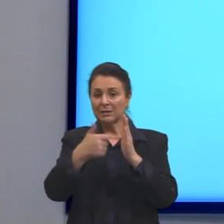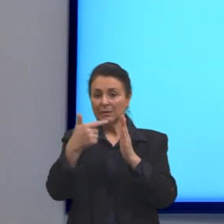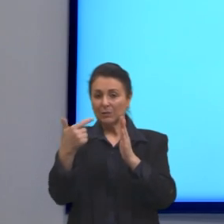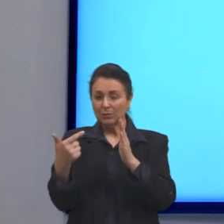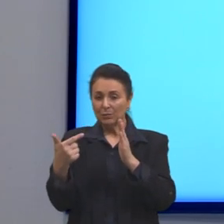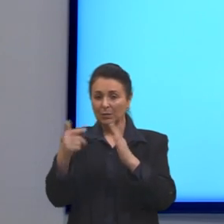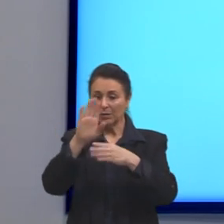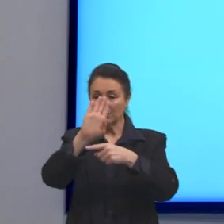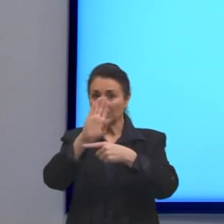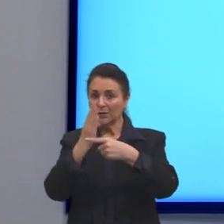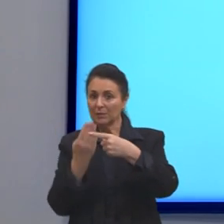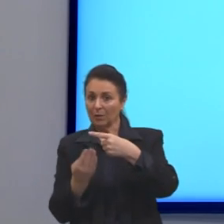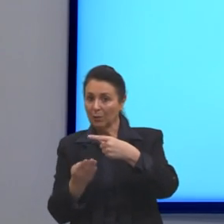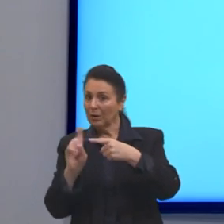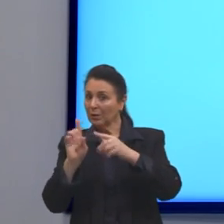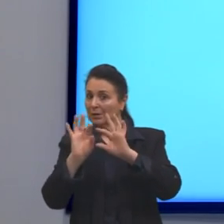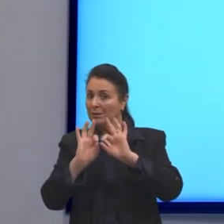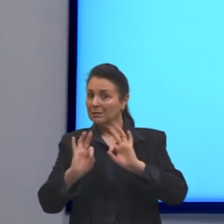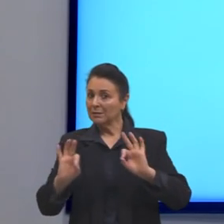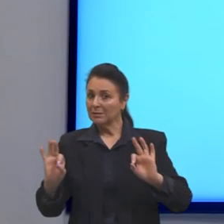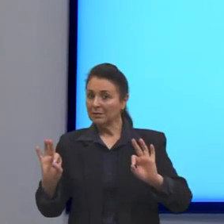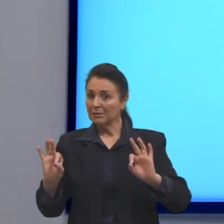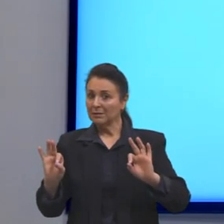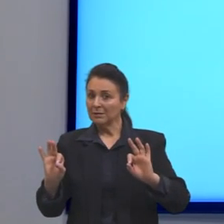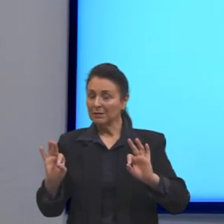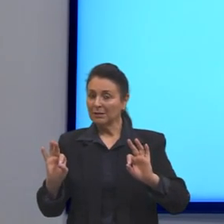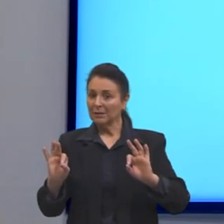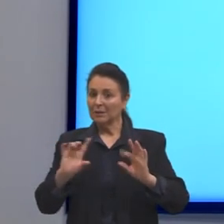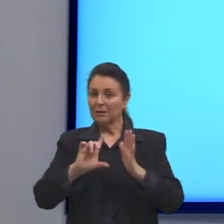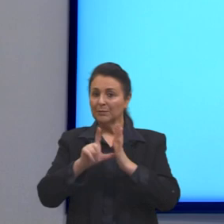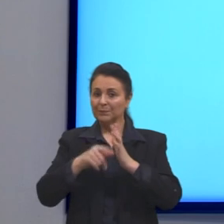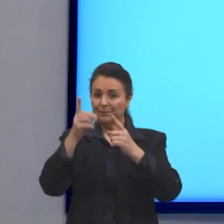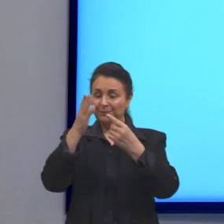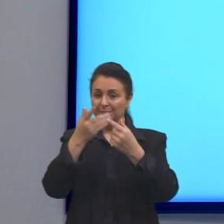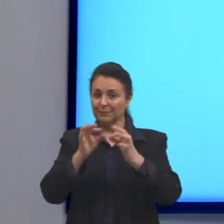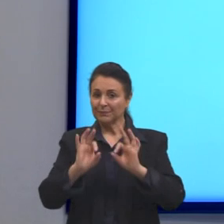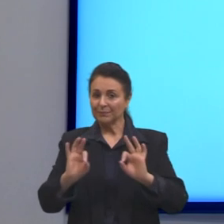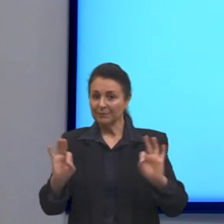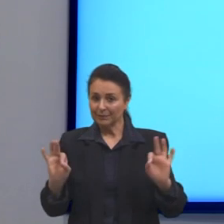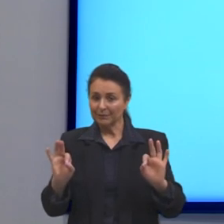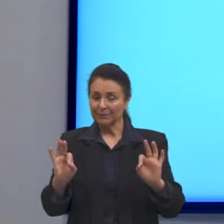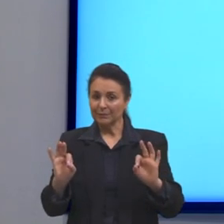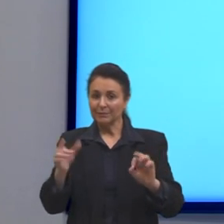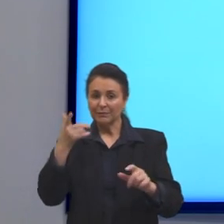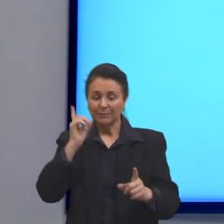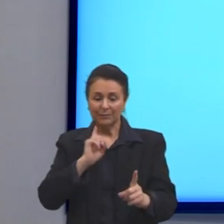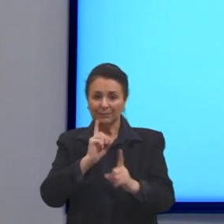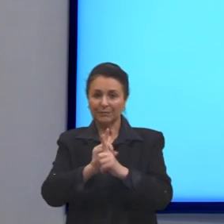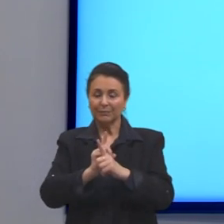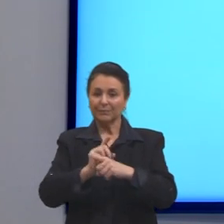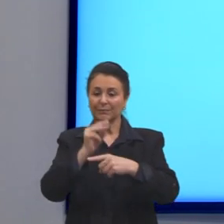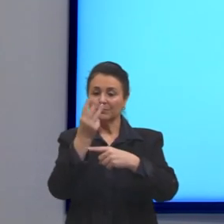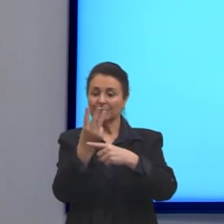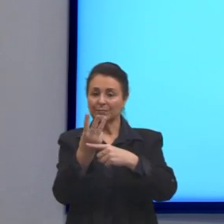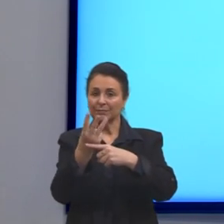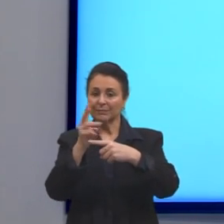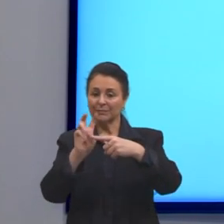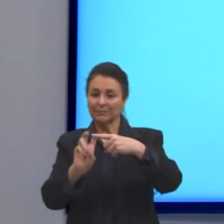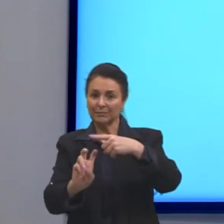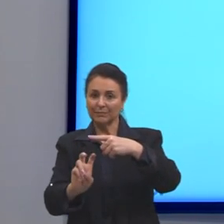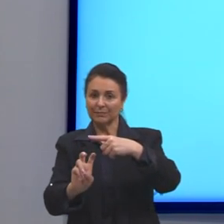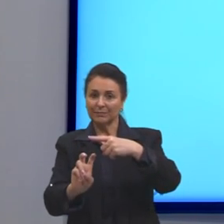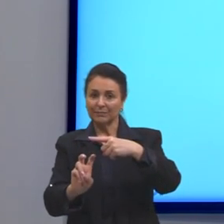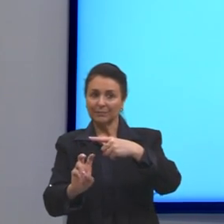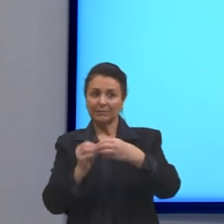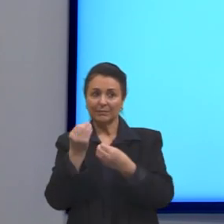simplificada. Quando nós simplificarmos, ela chega em 3 quintos. Então, nós podemos calcular da